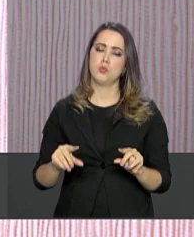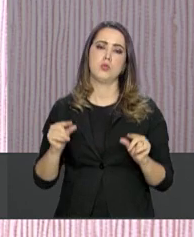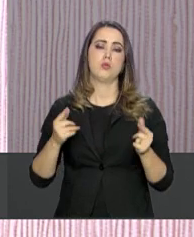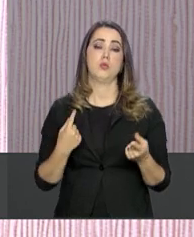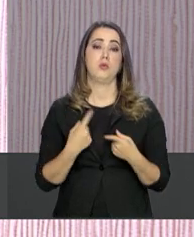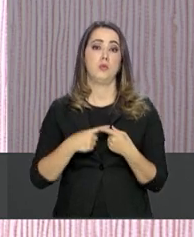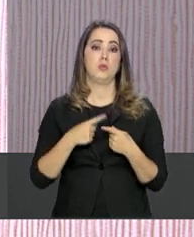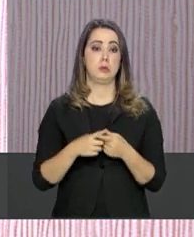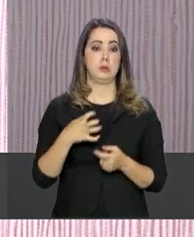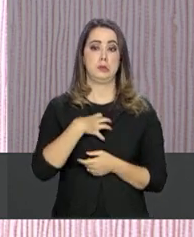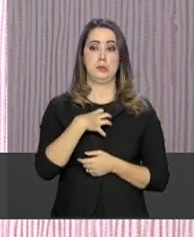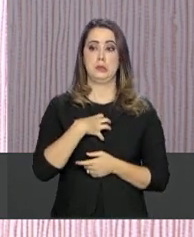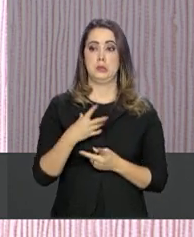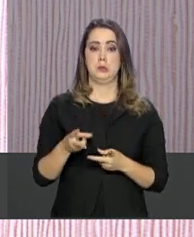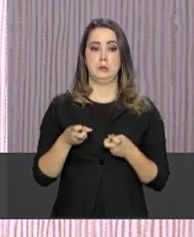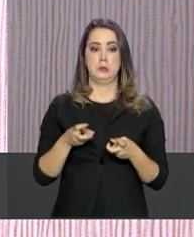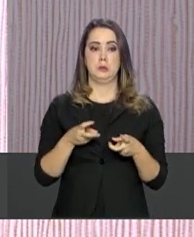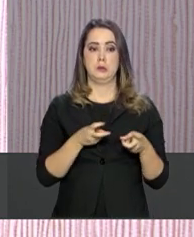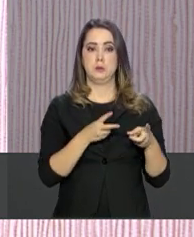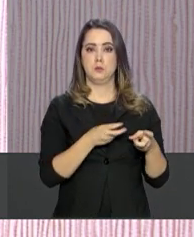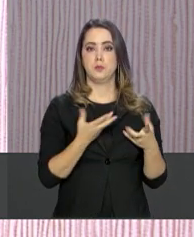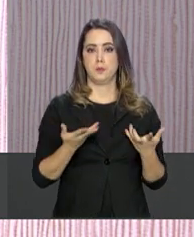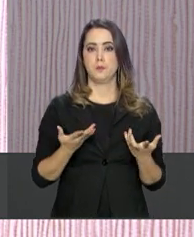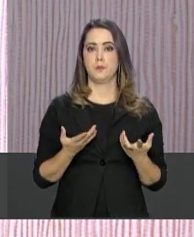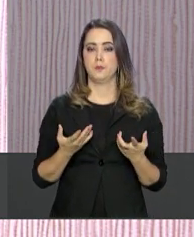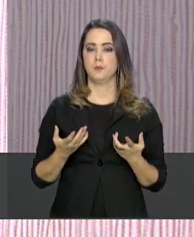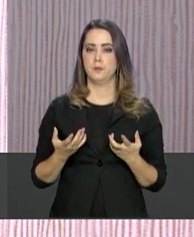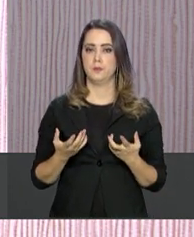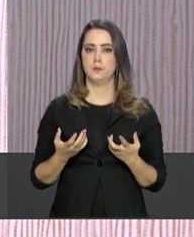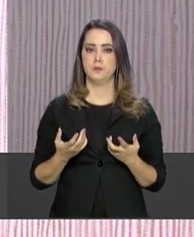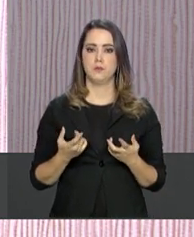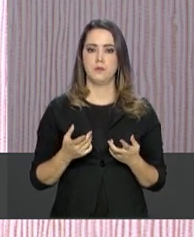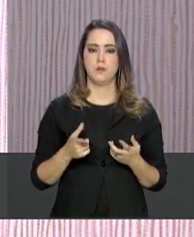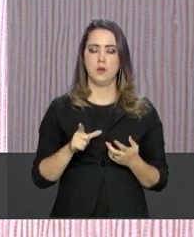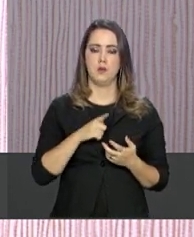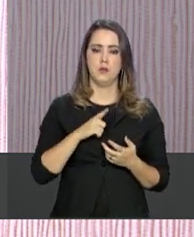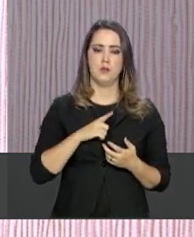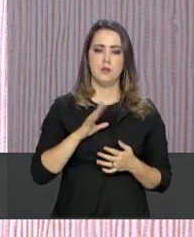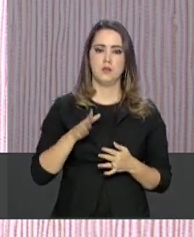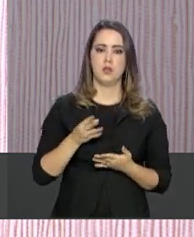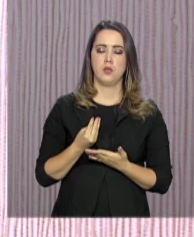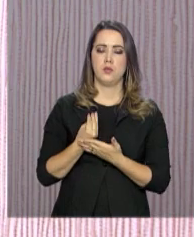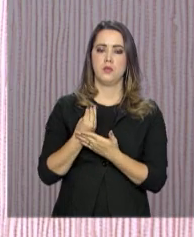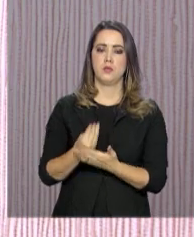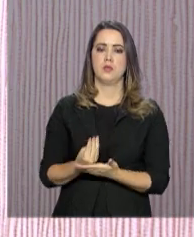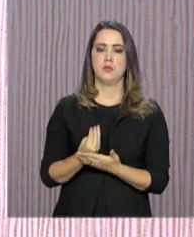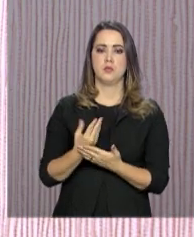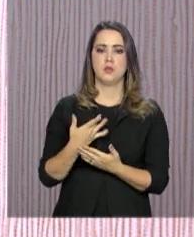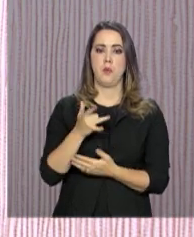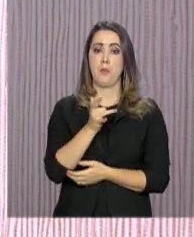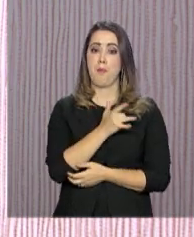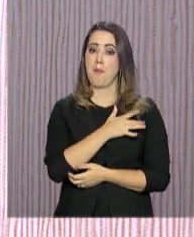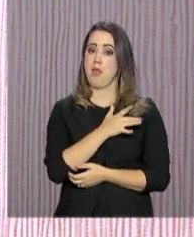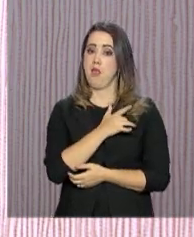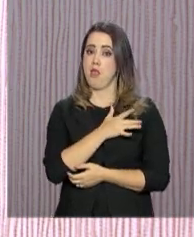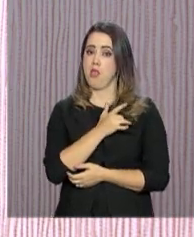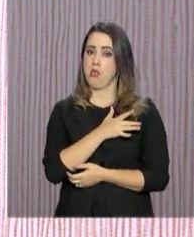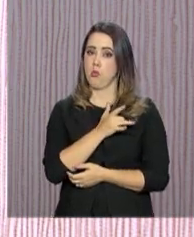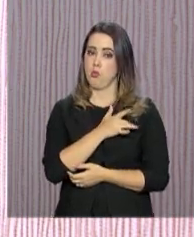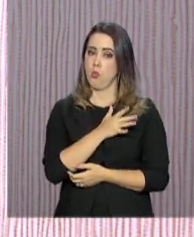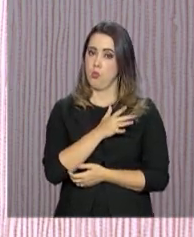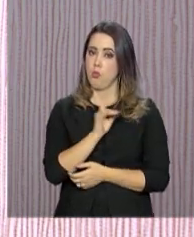Porque se tem alguma coisa que ainda oferece um pouco de medo ou